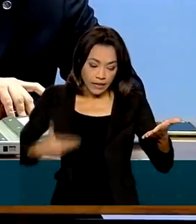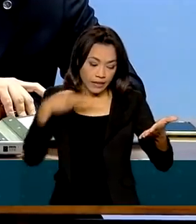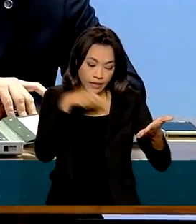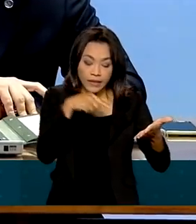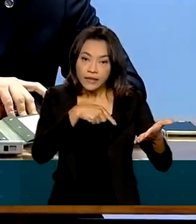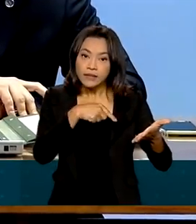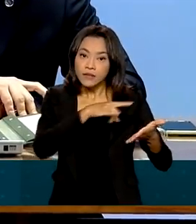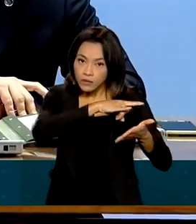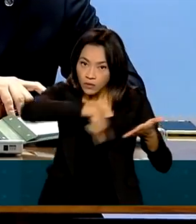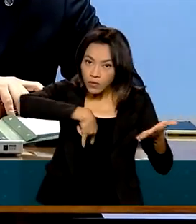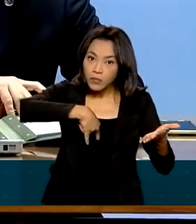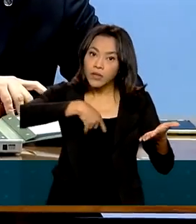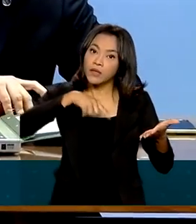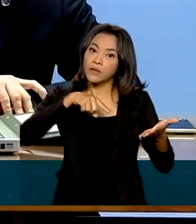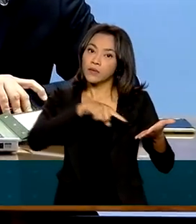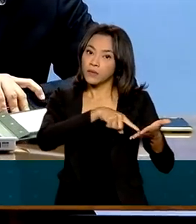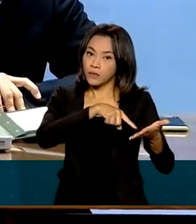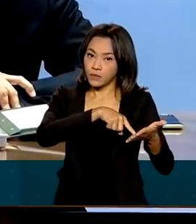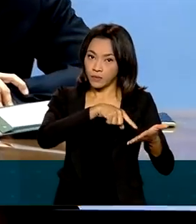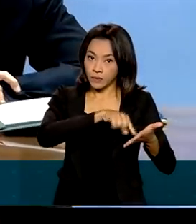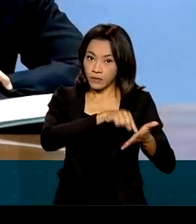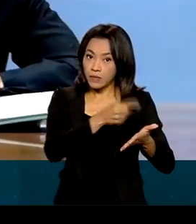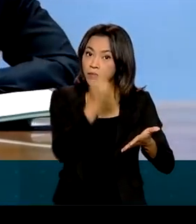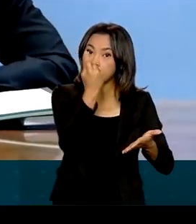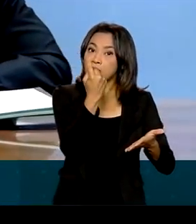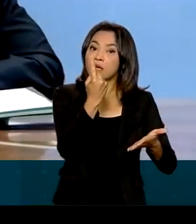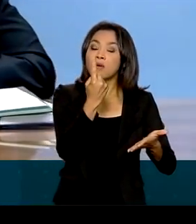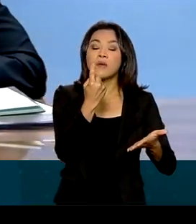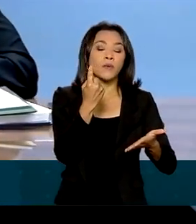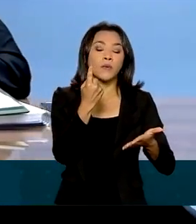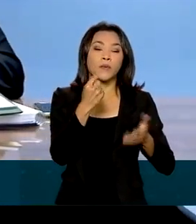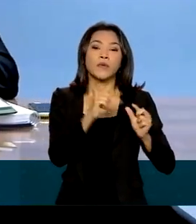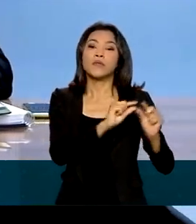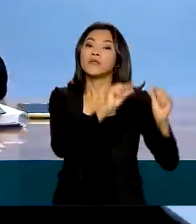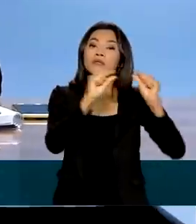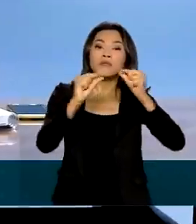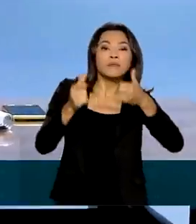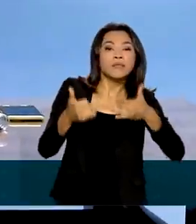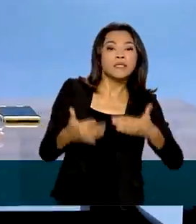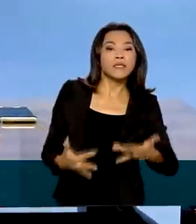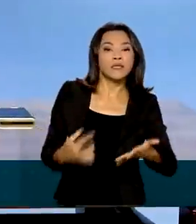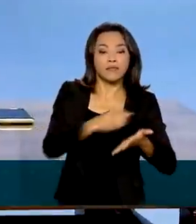em seu primeiro parágrafo, diz